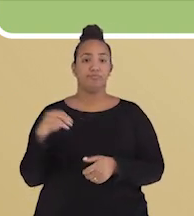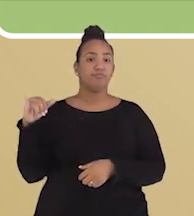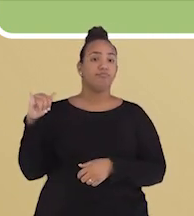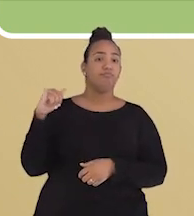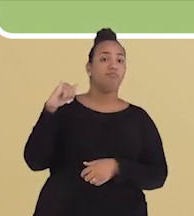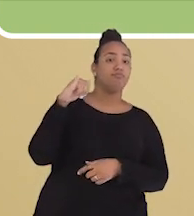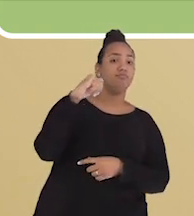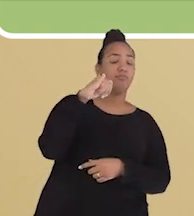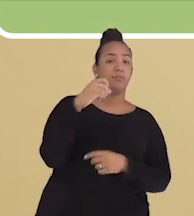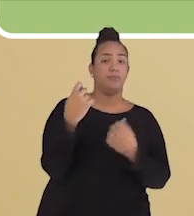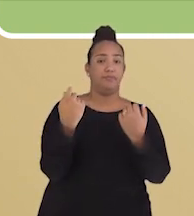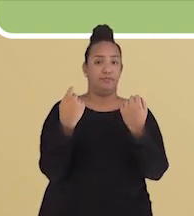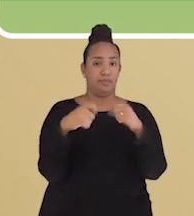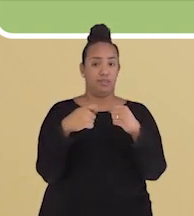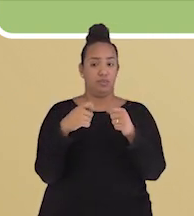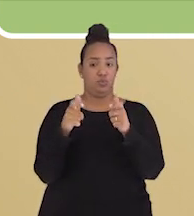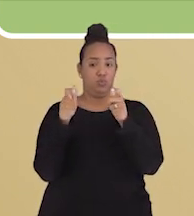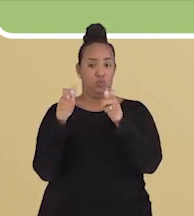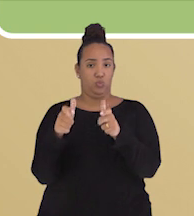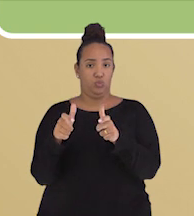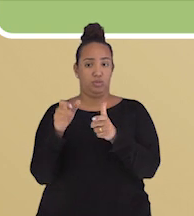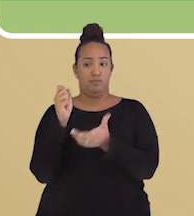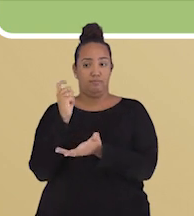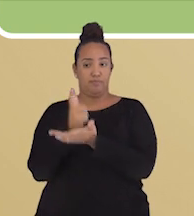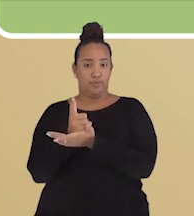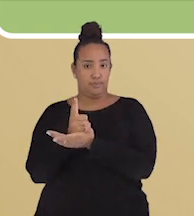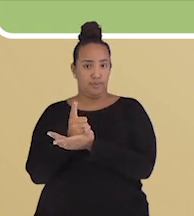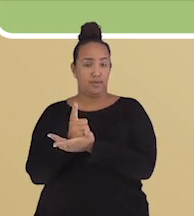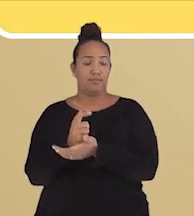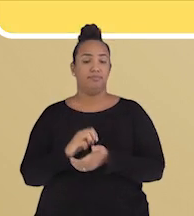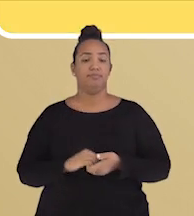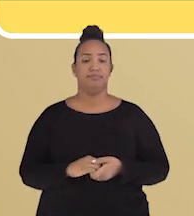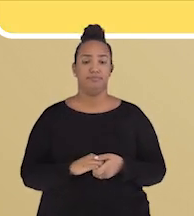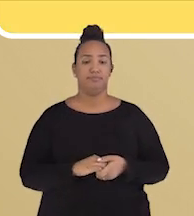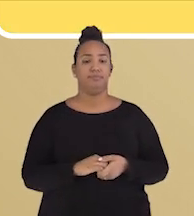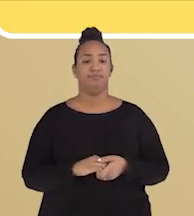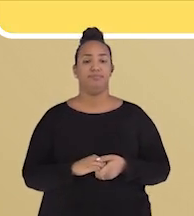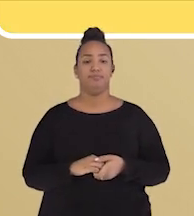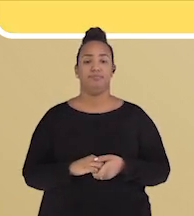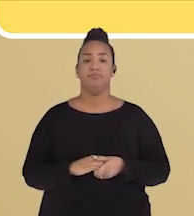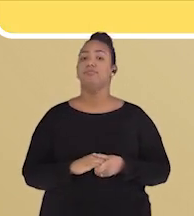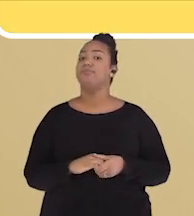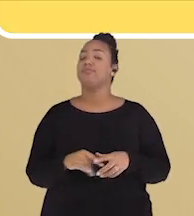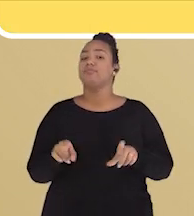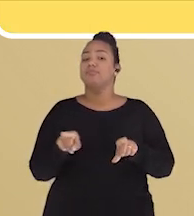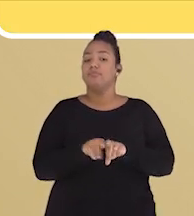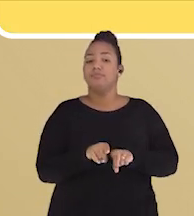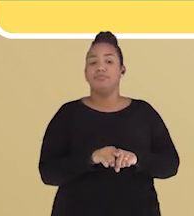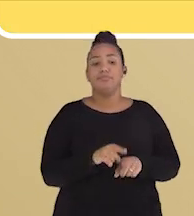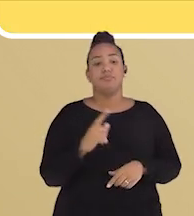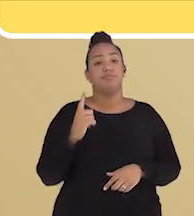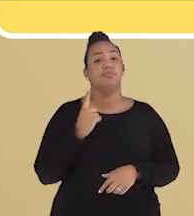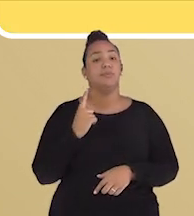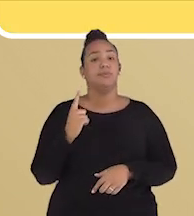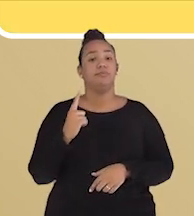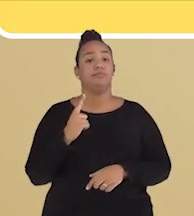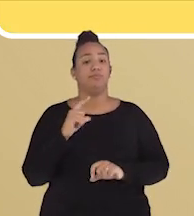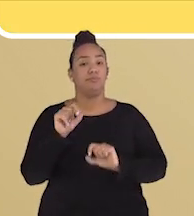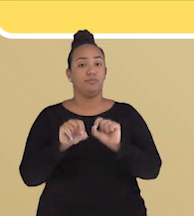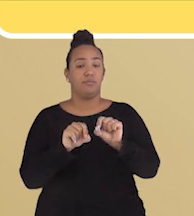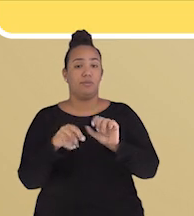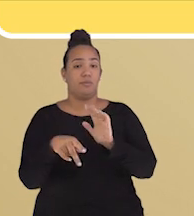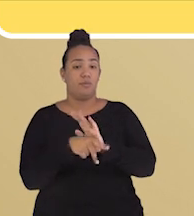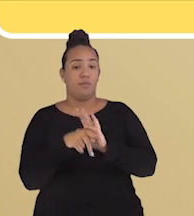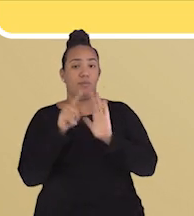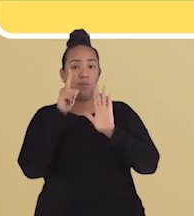é preciso ir a um aeroporto e comprar uma passagem. E existem os meios de transporte aquáticos,